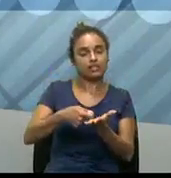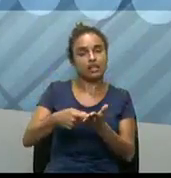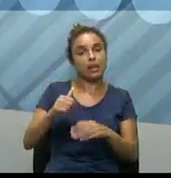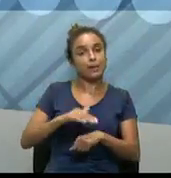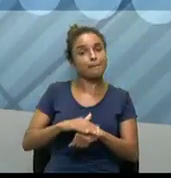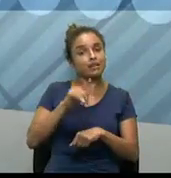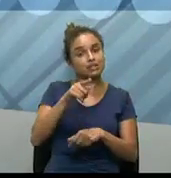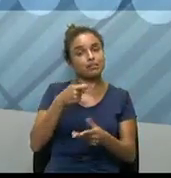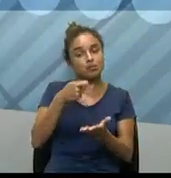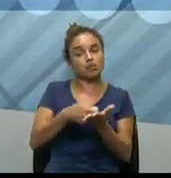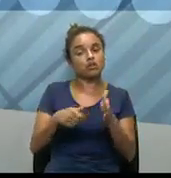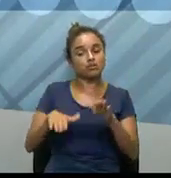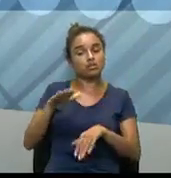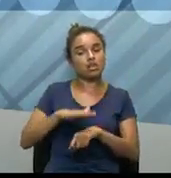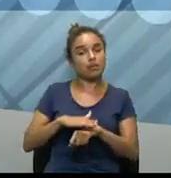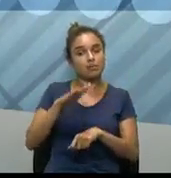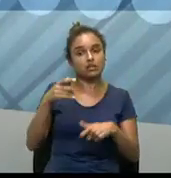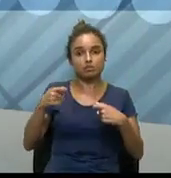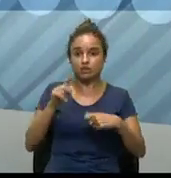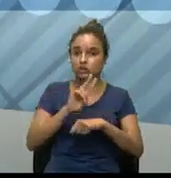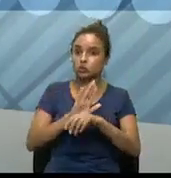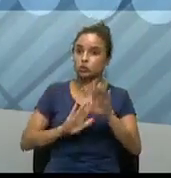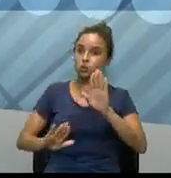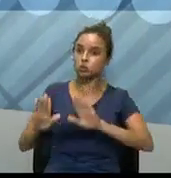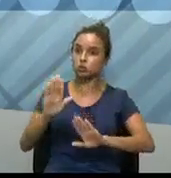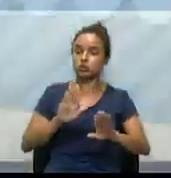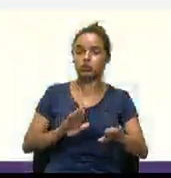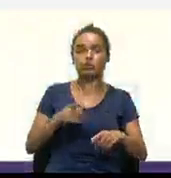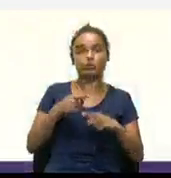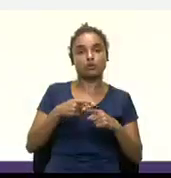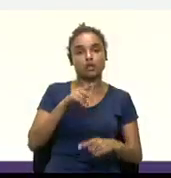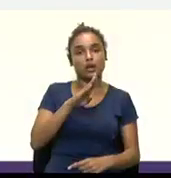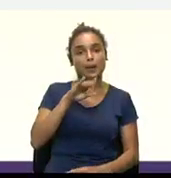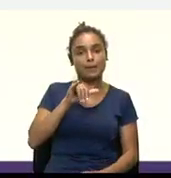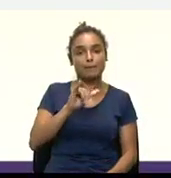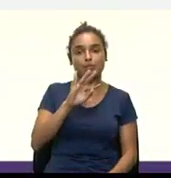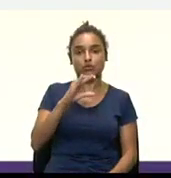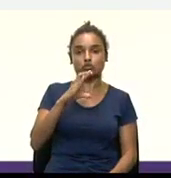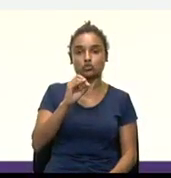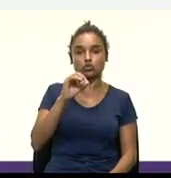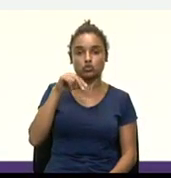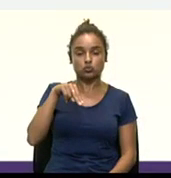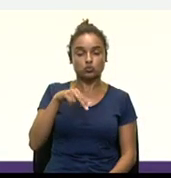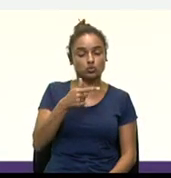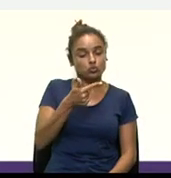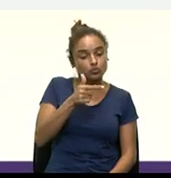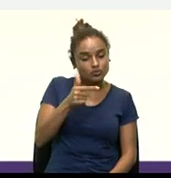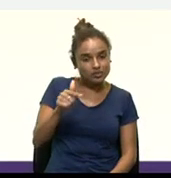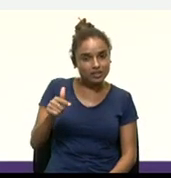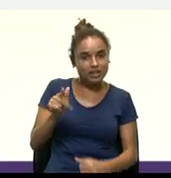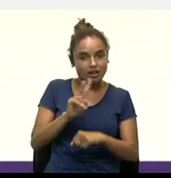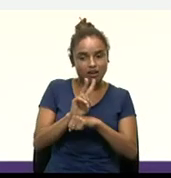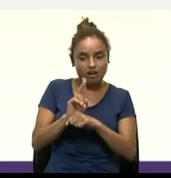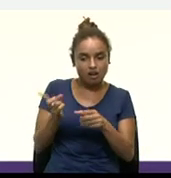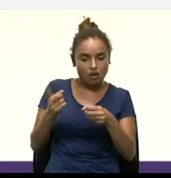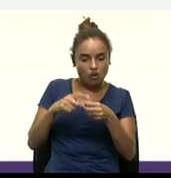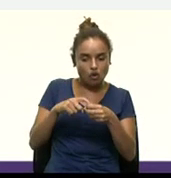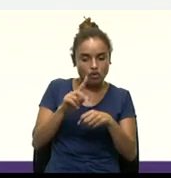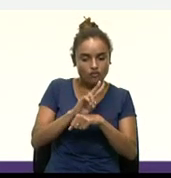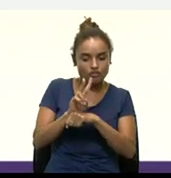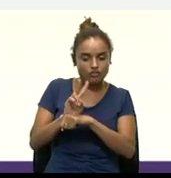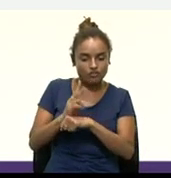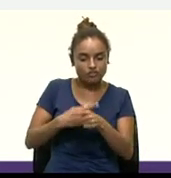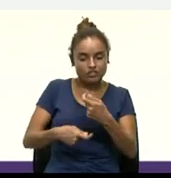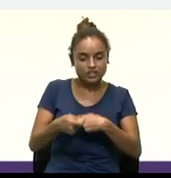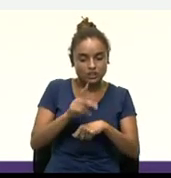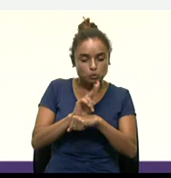a sua realização. Outra desvantagem, aí, pessoal, tomar muito cuidado,